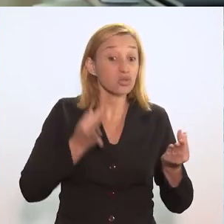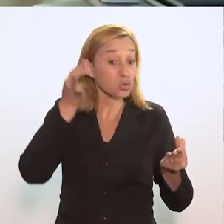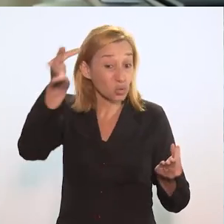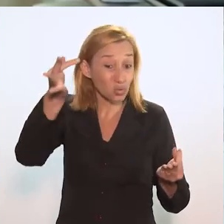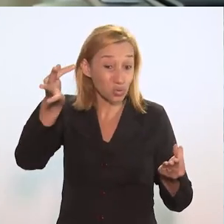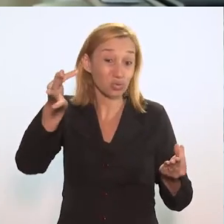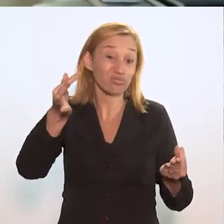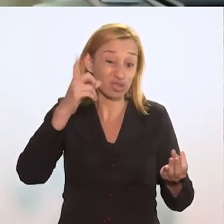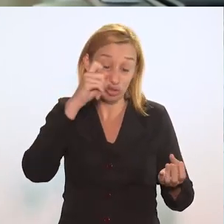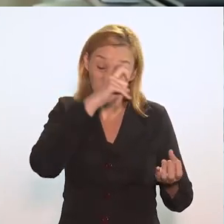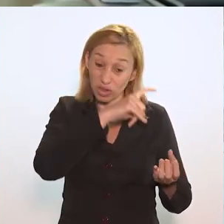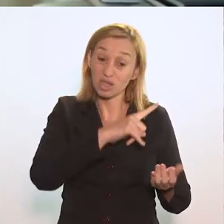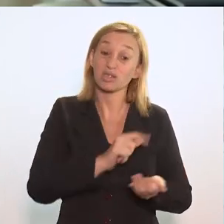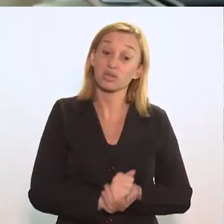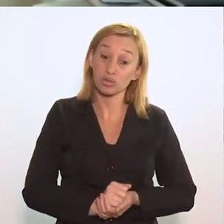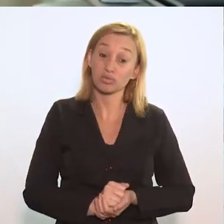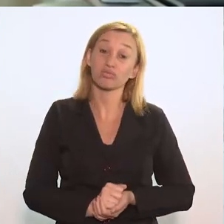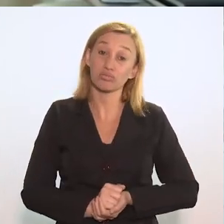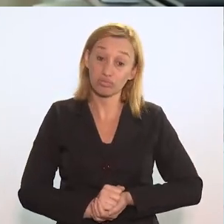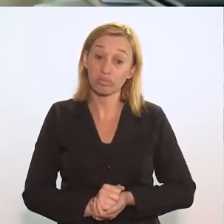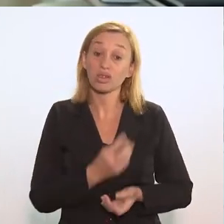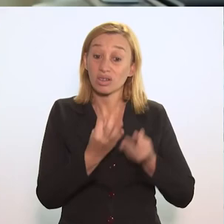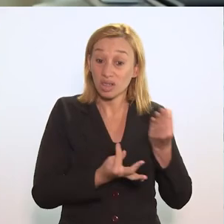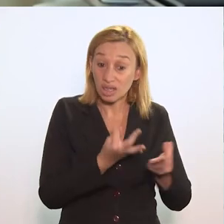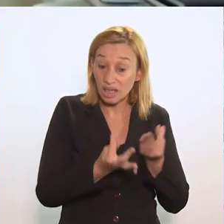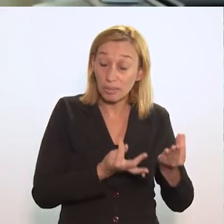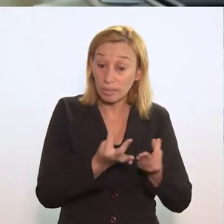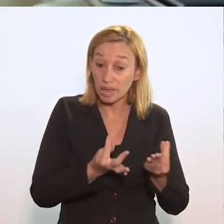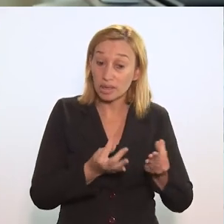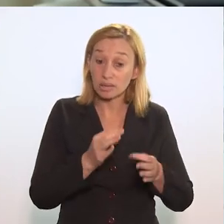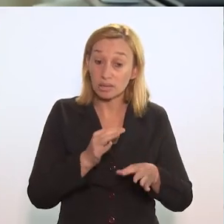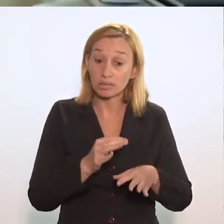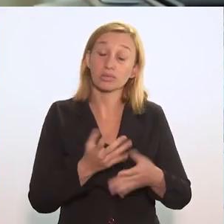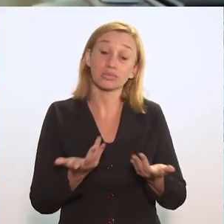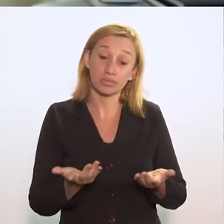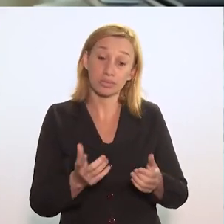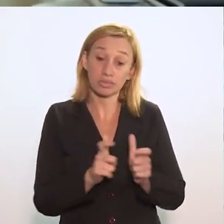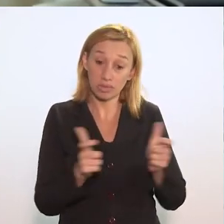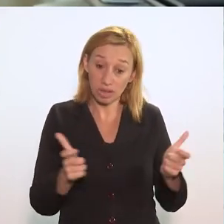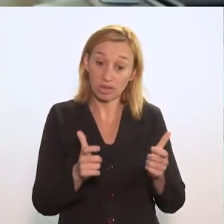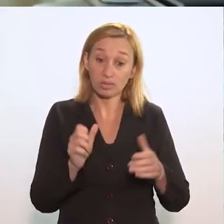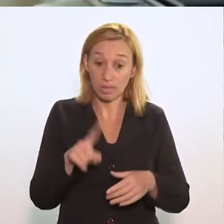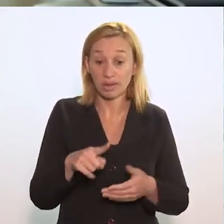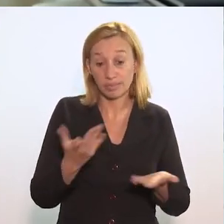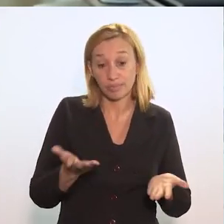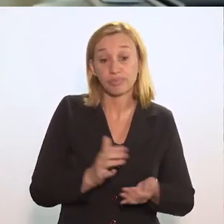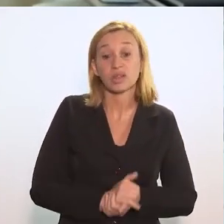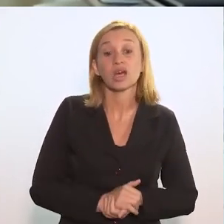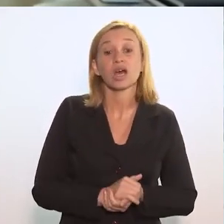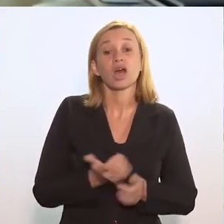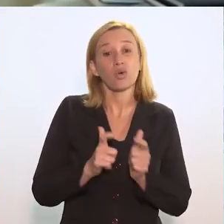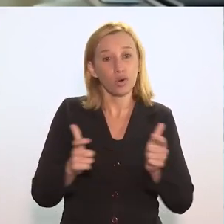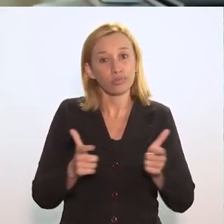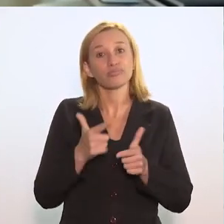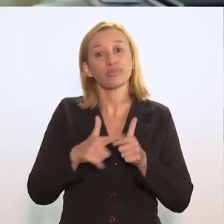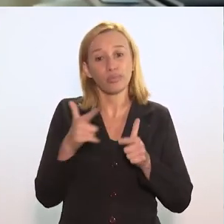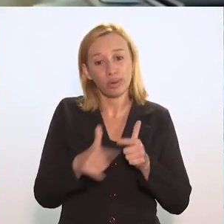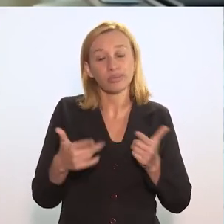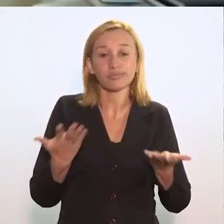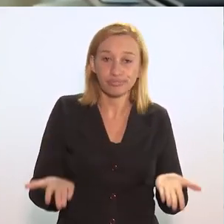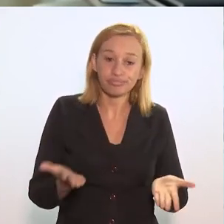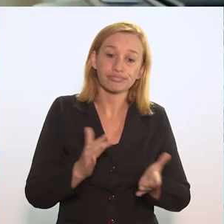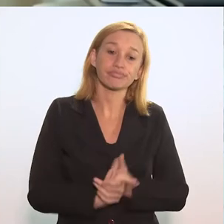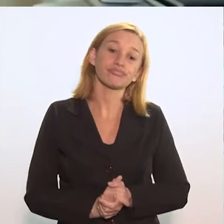mais difícil tratar a duração do tratamento maior, com a morbidade do paciente muito maior.